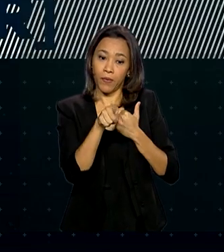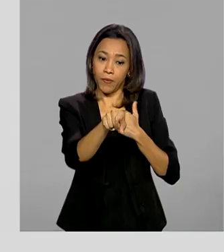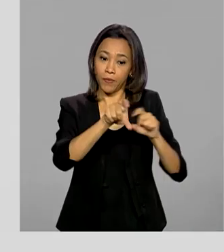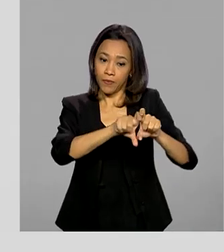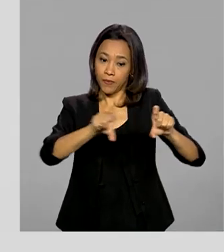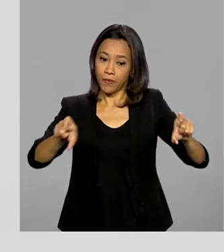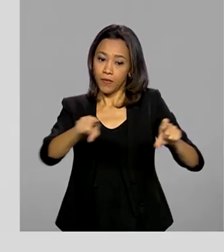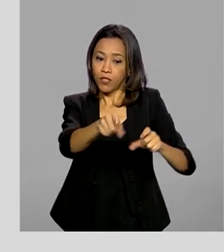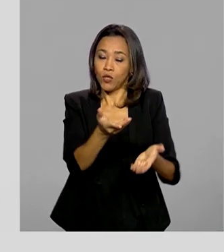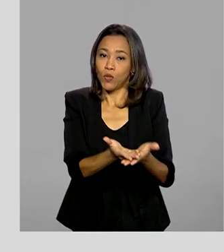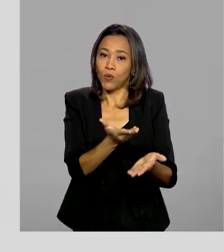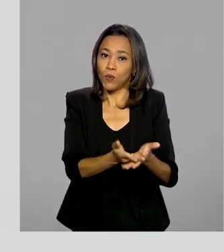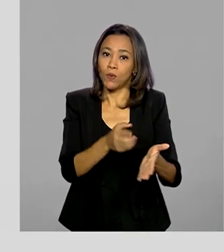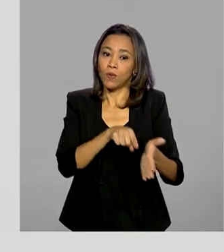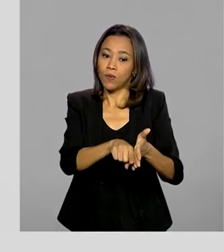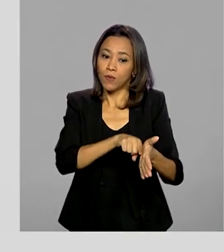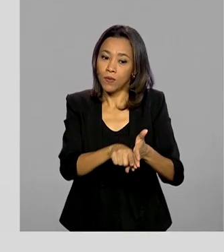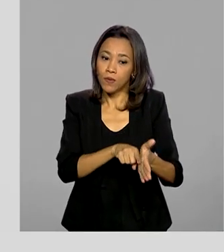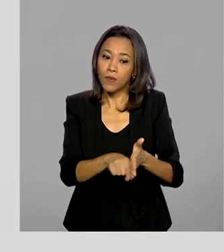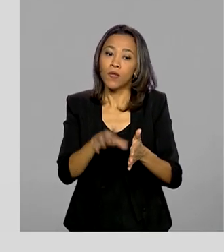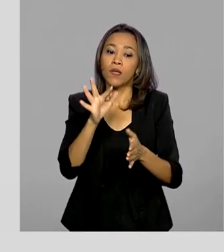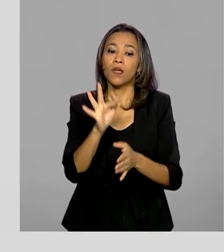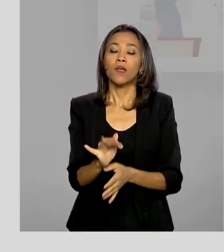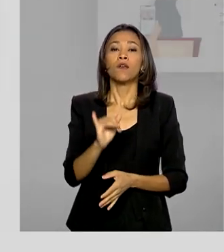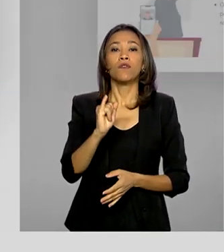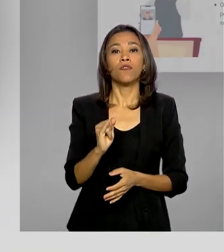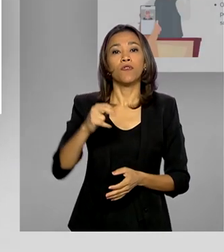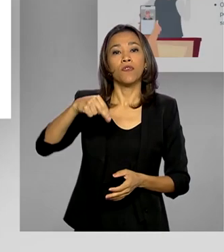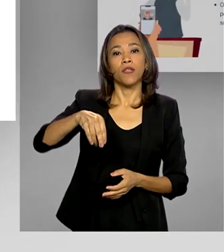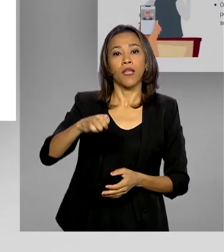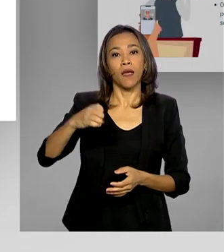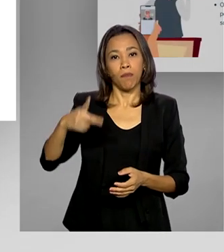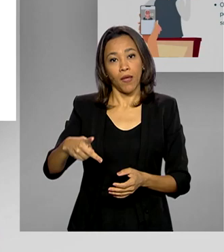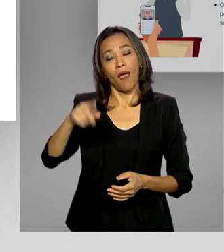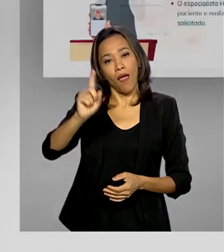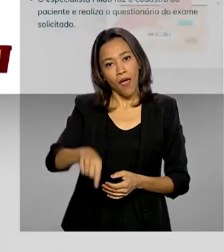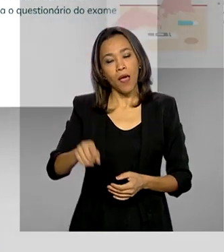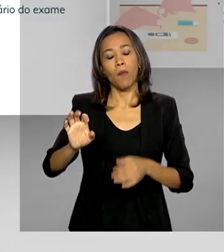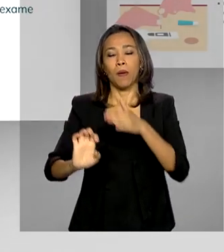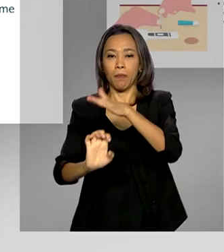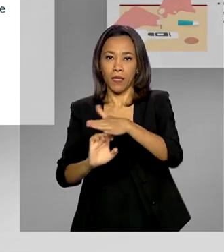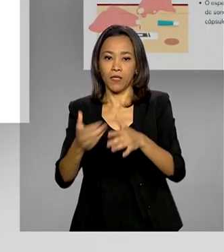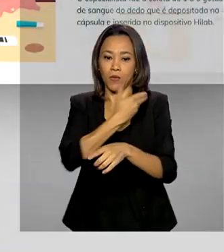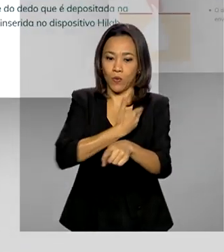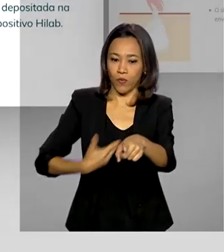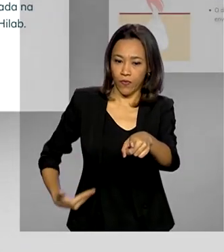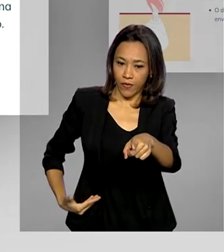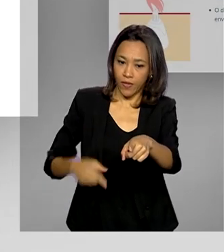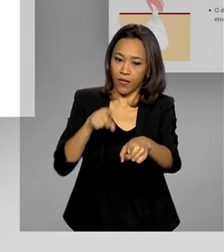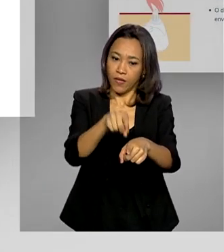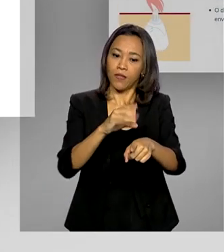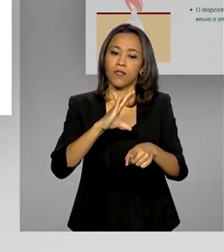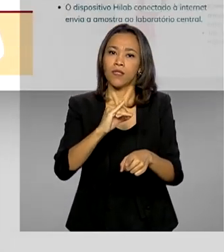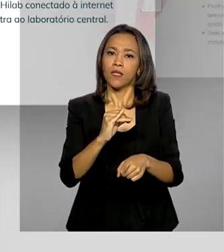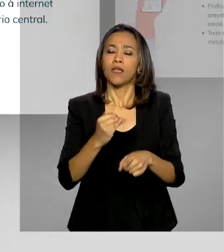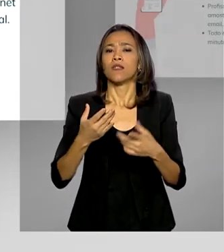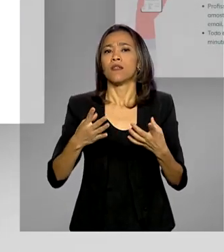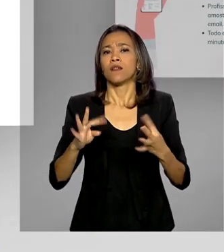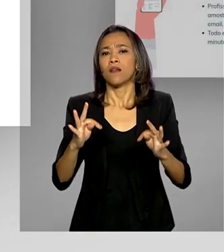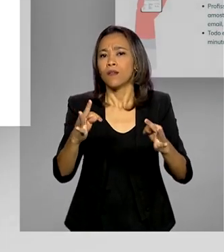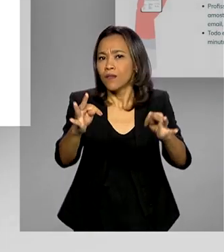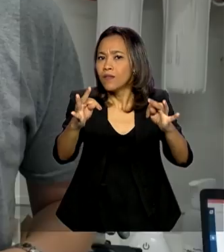estudos e projetos, FINEP, empresa pública do Ministério da Ciência, Tecnologia, Inovações e